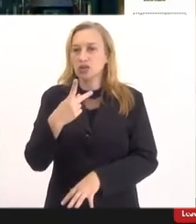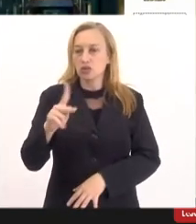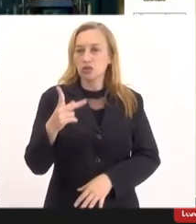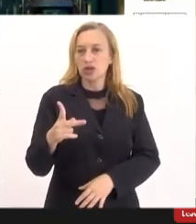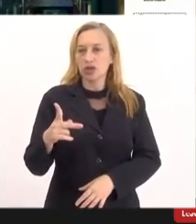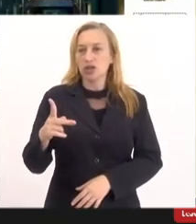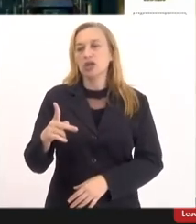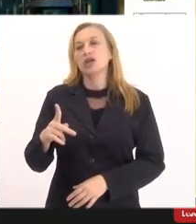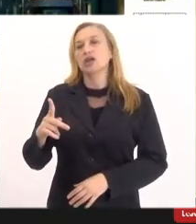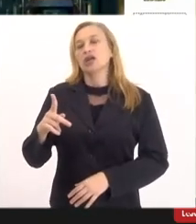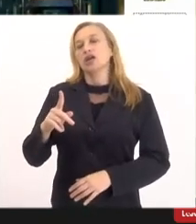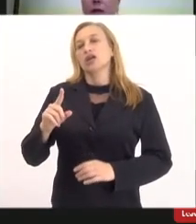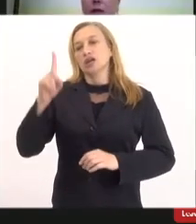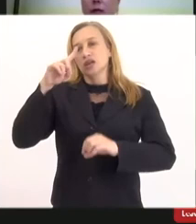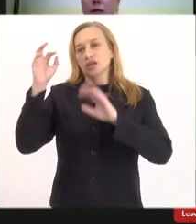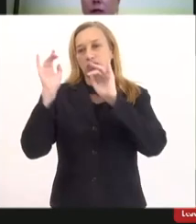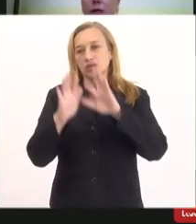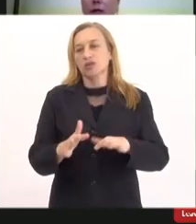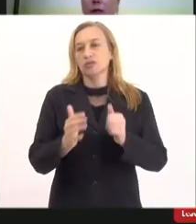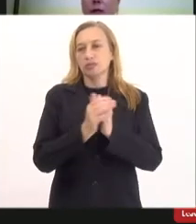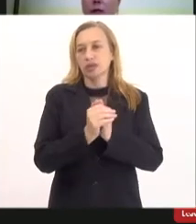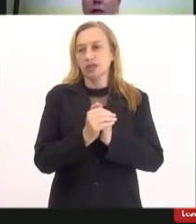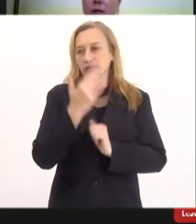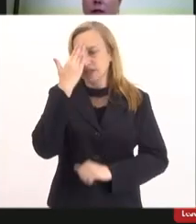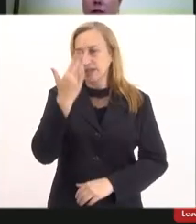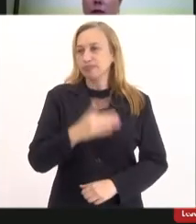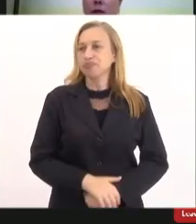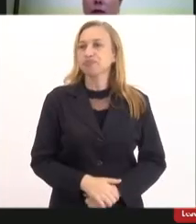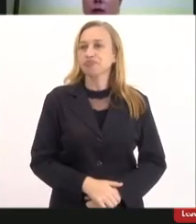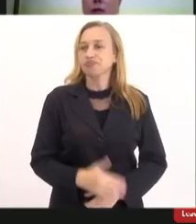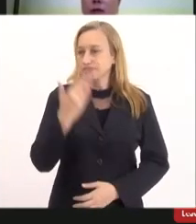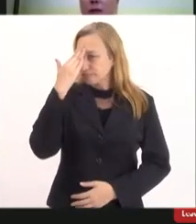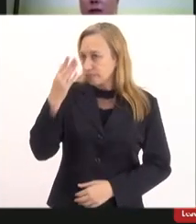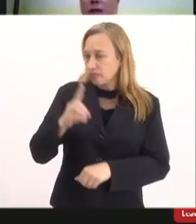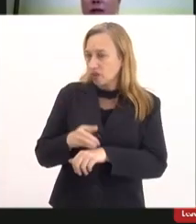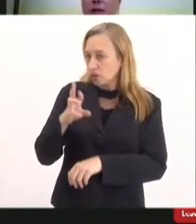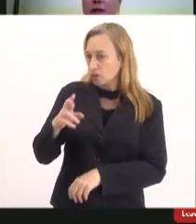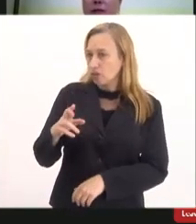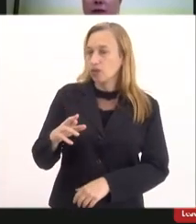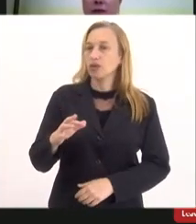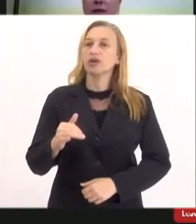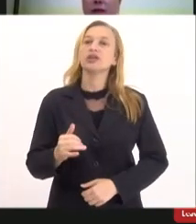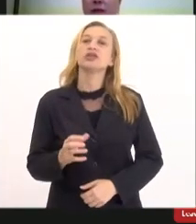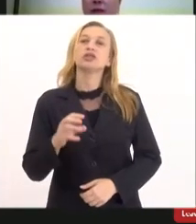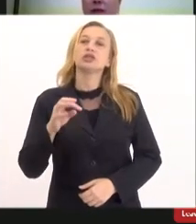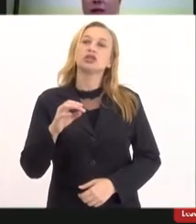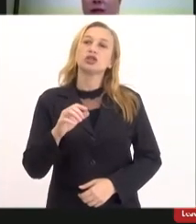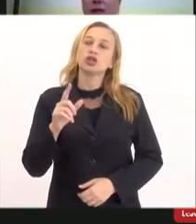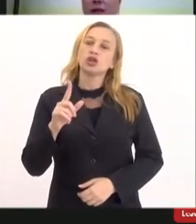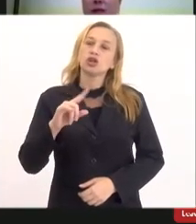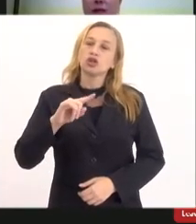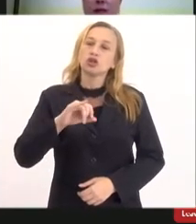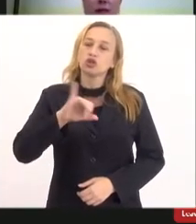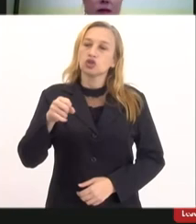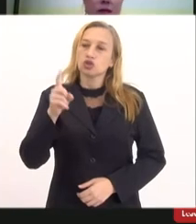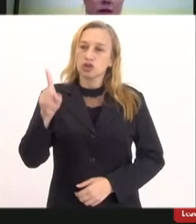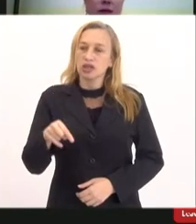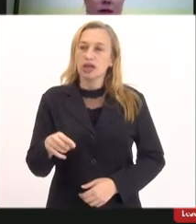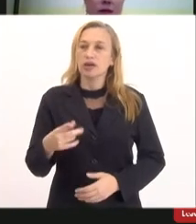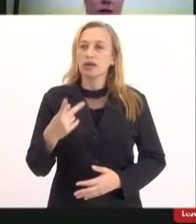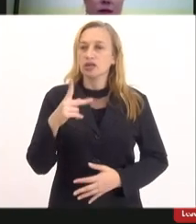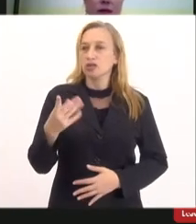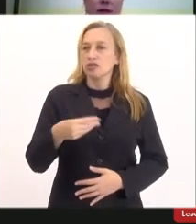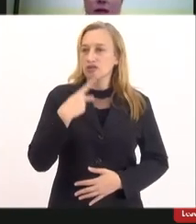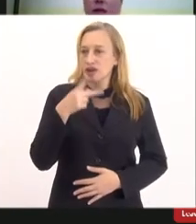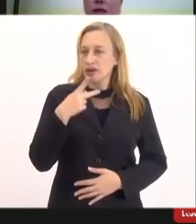com Deus obrigado muito obrigada querido doutor José Nasser muito obrigada mesmo pela sua participação